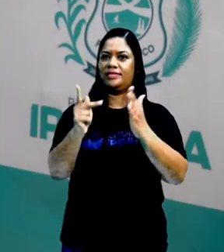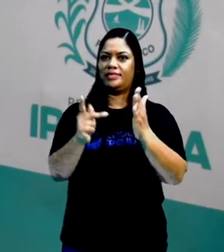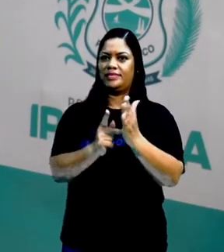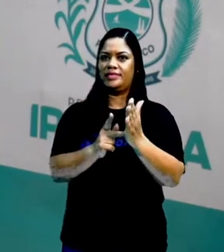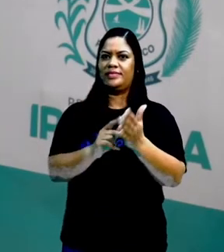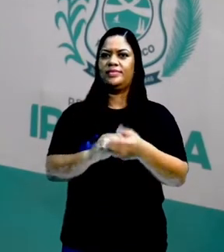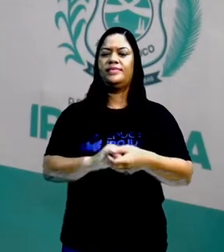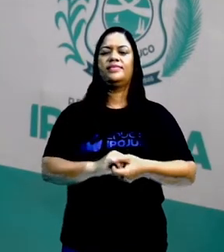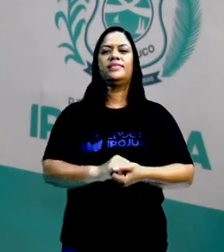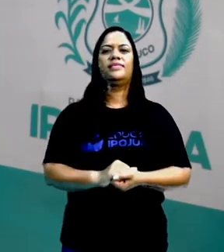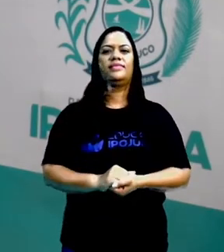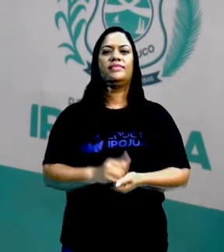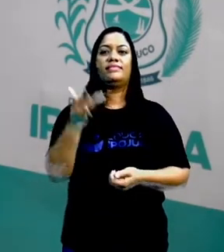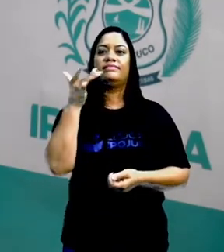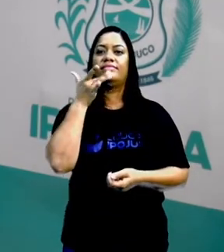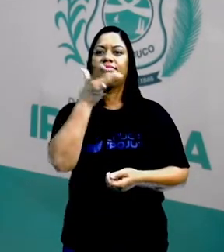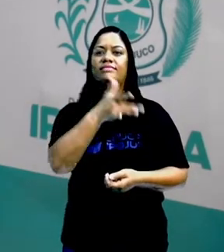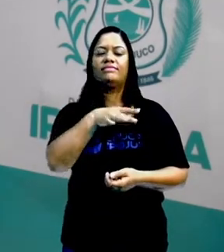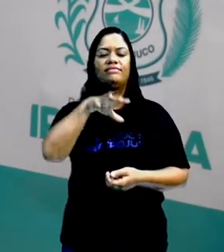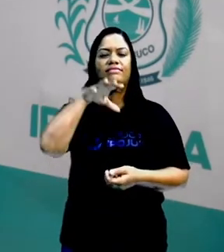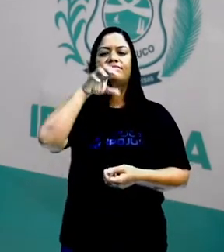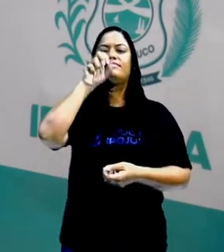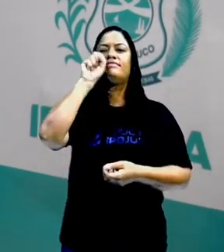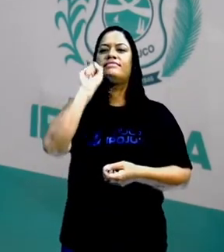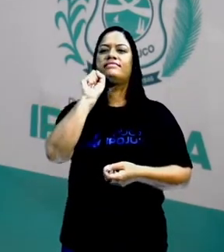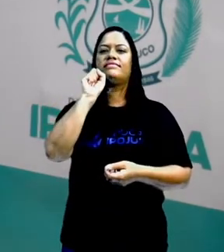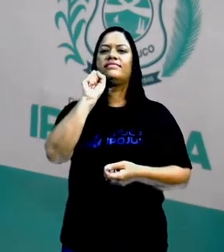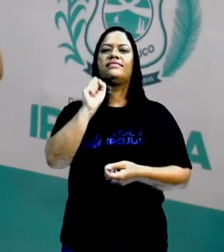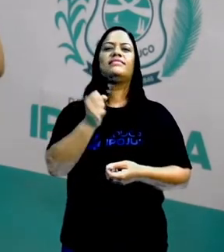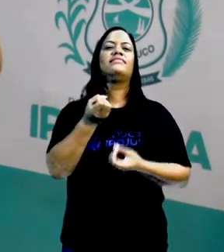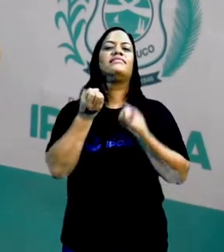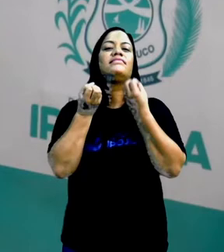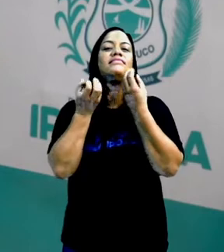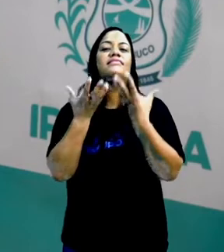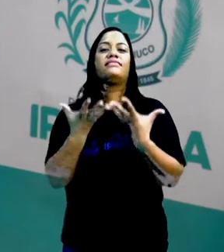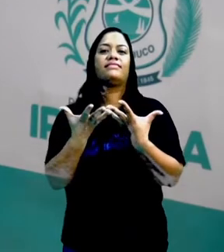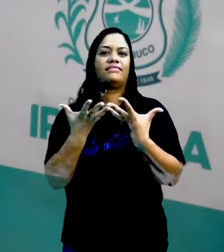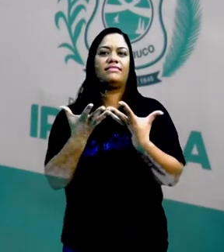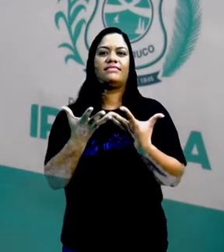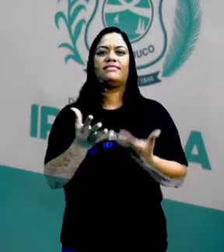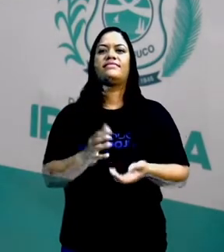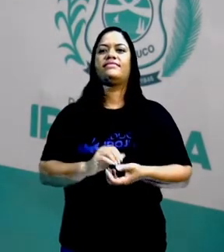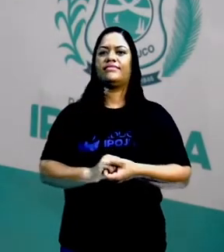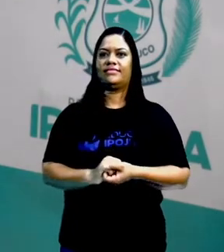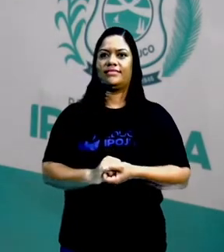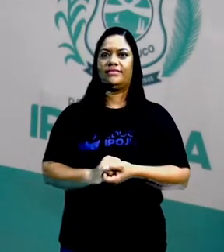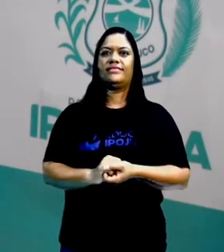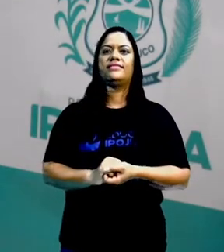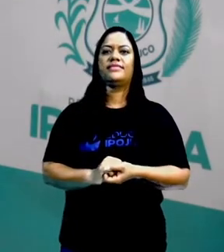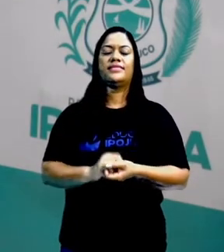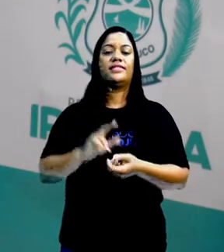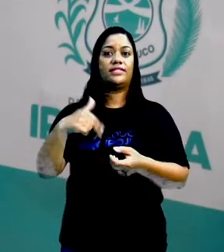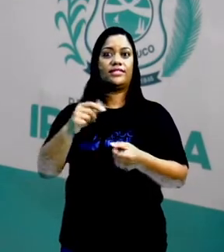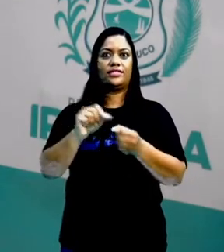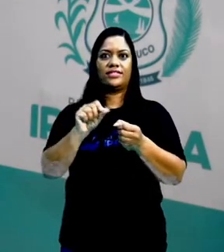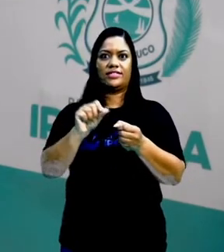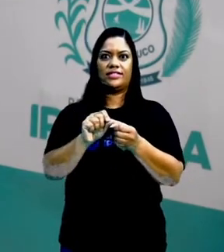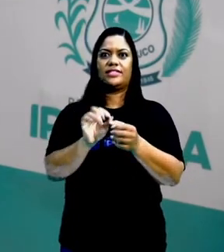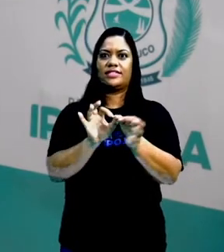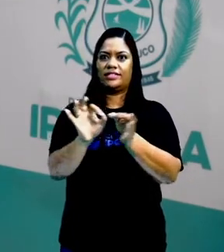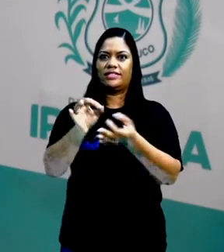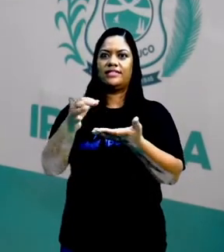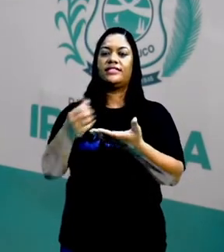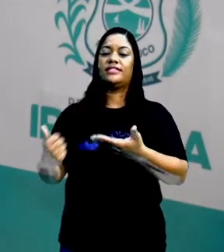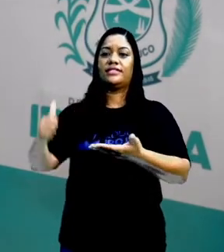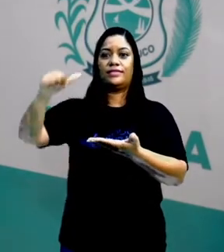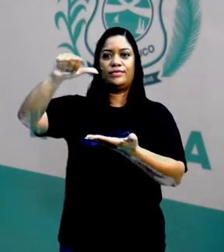concreto, a delícia, o cheiro do café, o próprio objeto onde a gente dispensa, coloca o